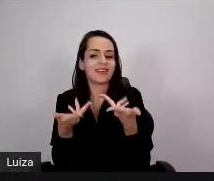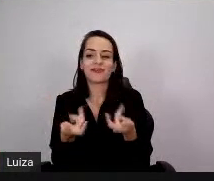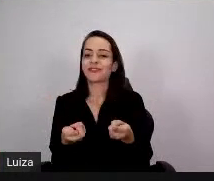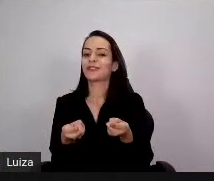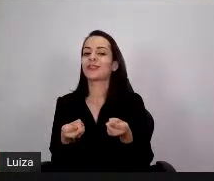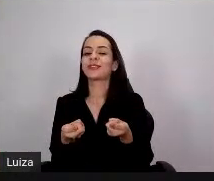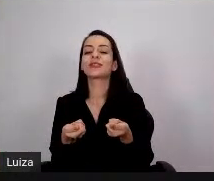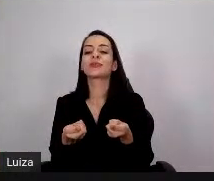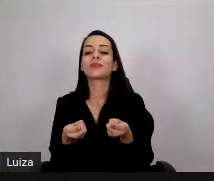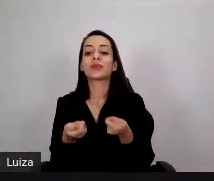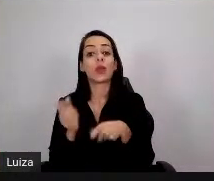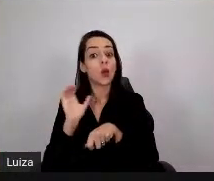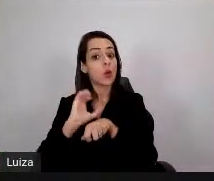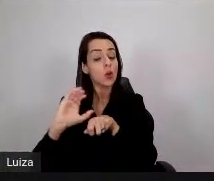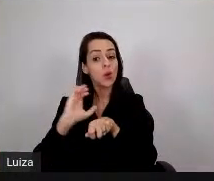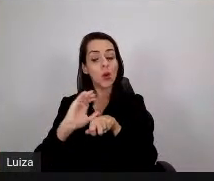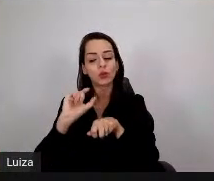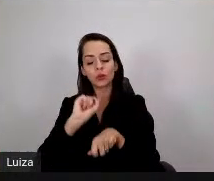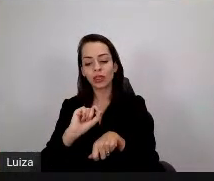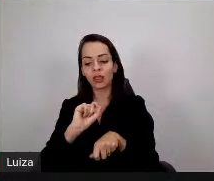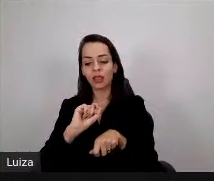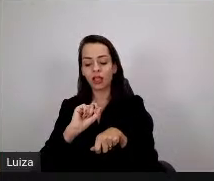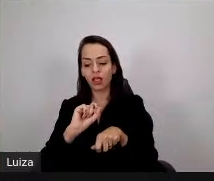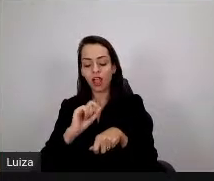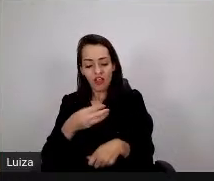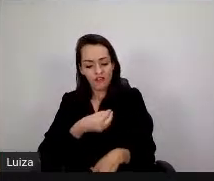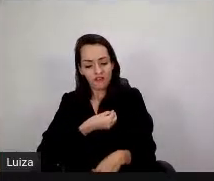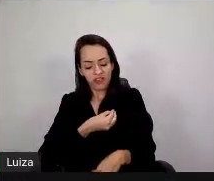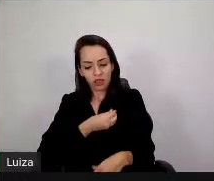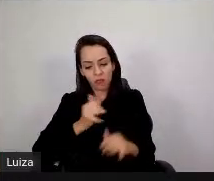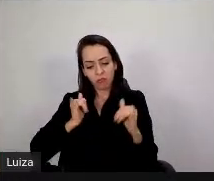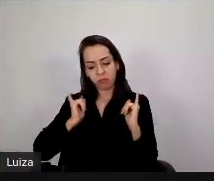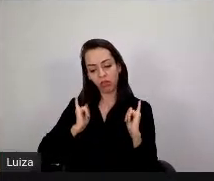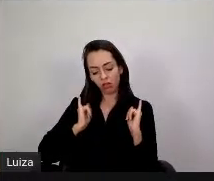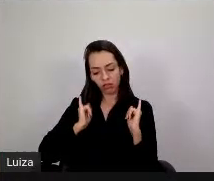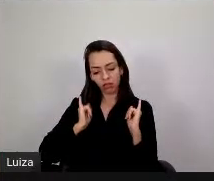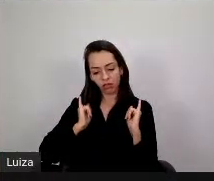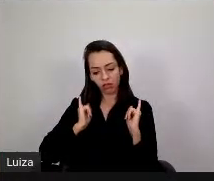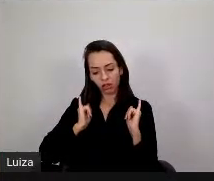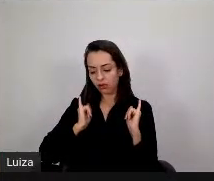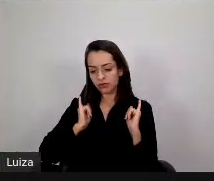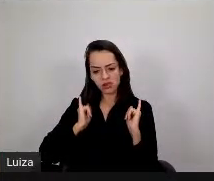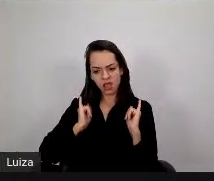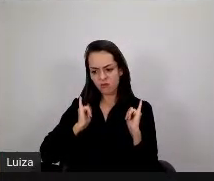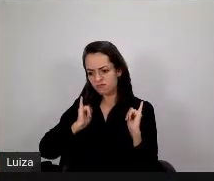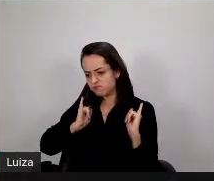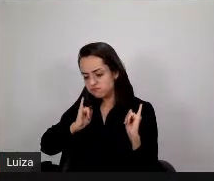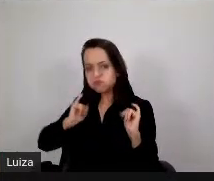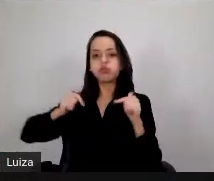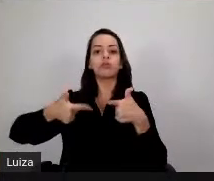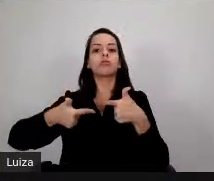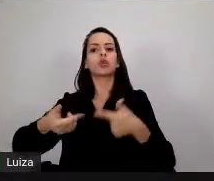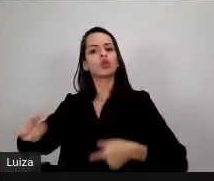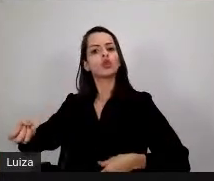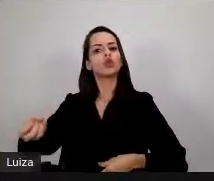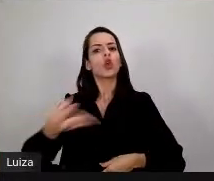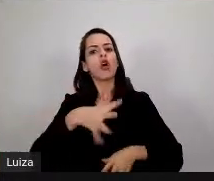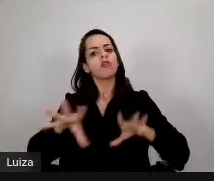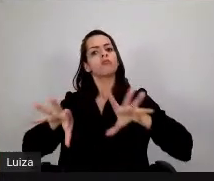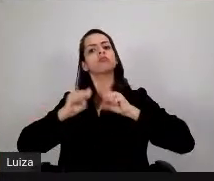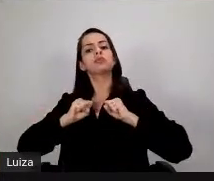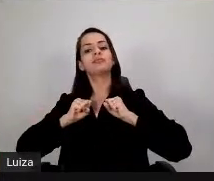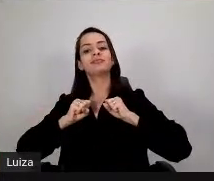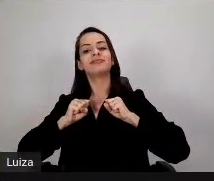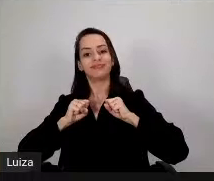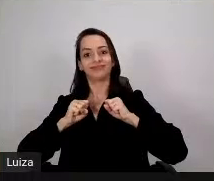e que se propõe a cada dia a sair da sua zona de conforto e a explorar novos meios. E diferentemente do